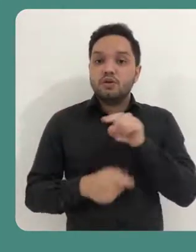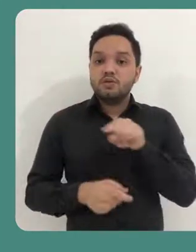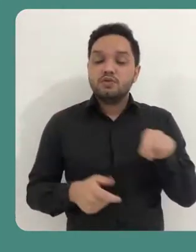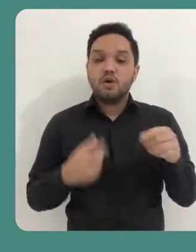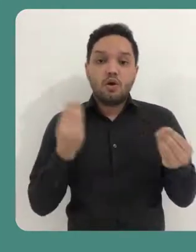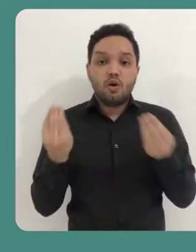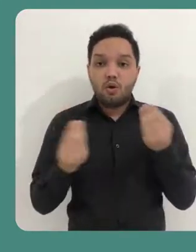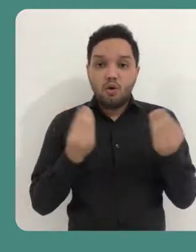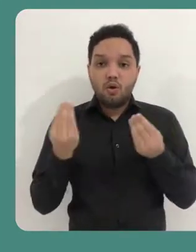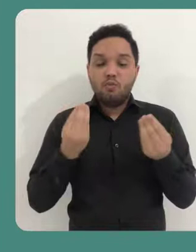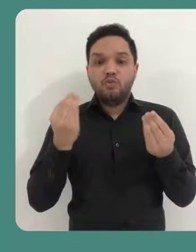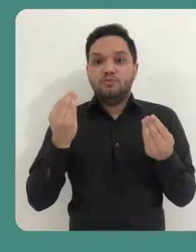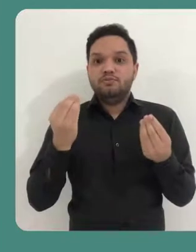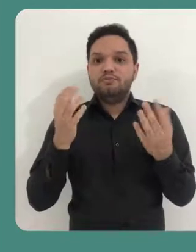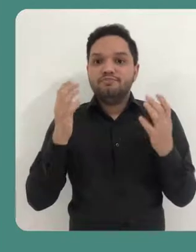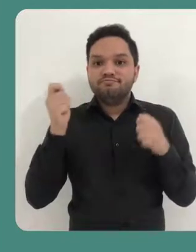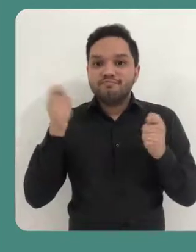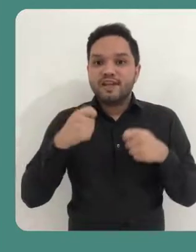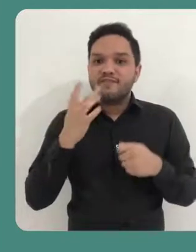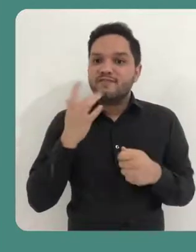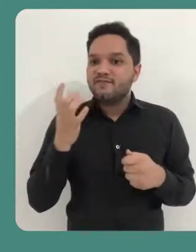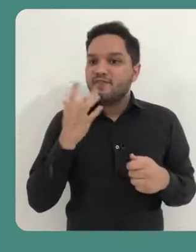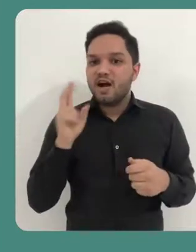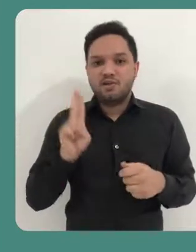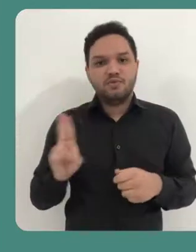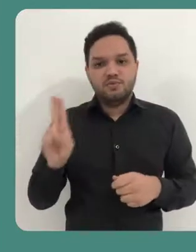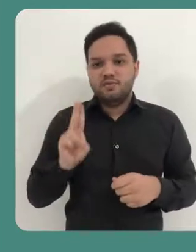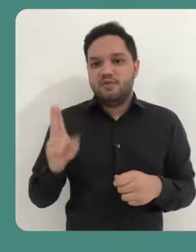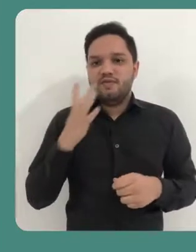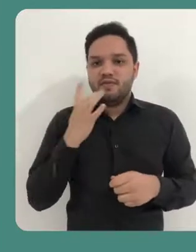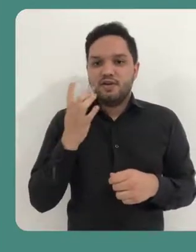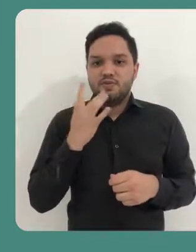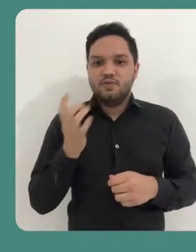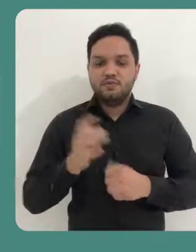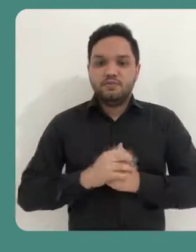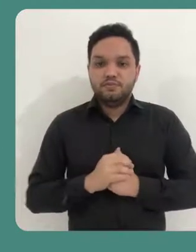como essa ferramenta é bastante fácil de ser utilizada.